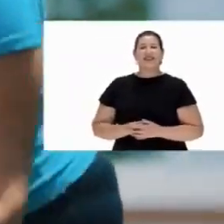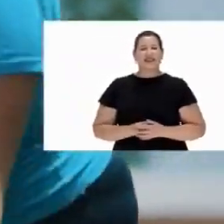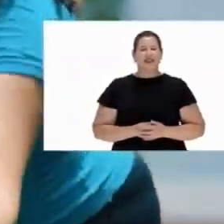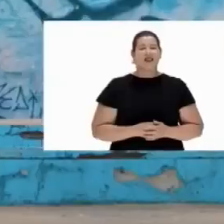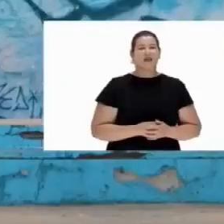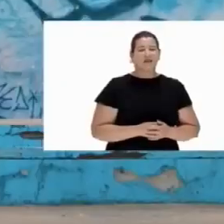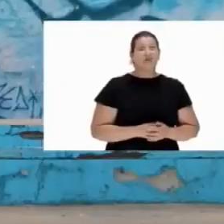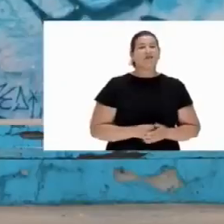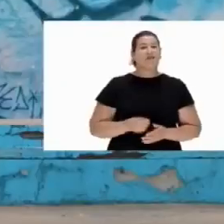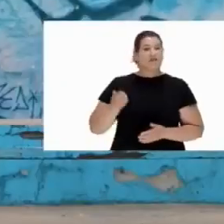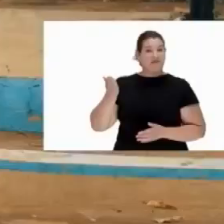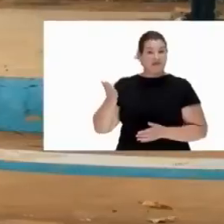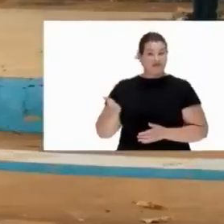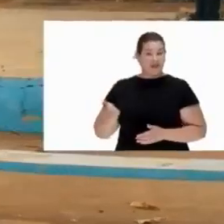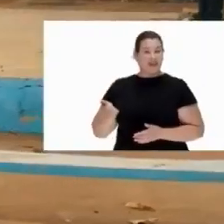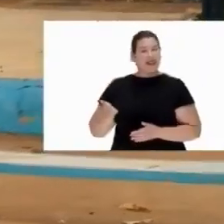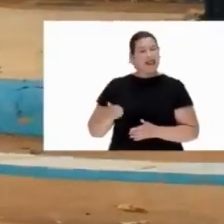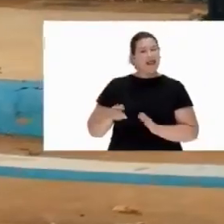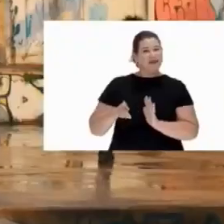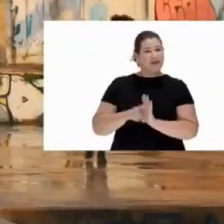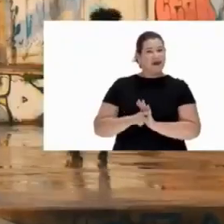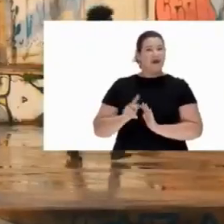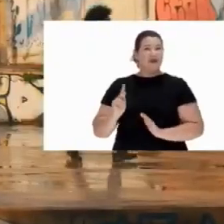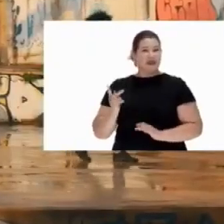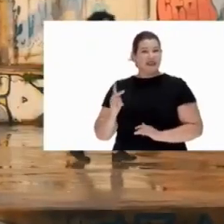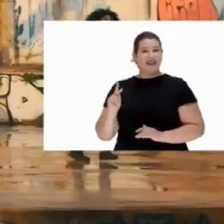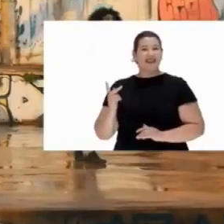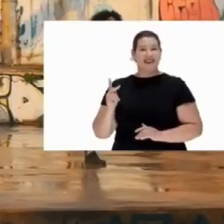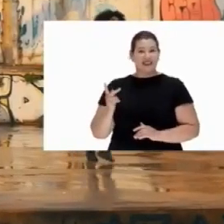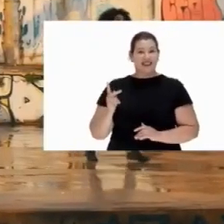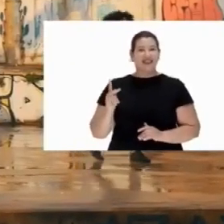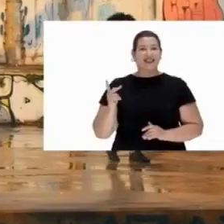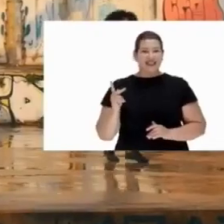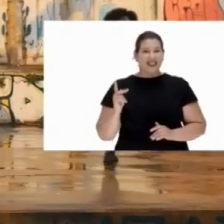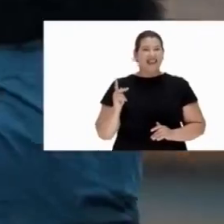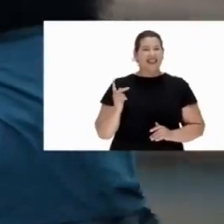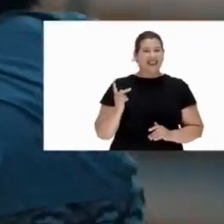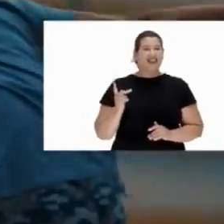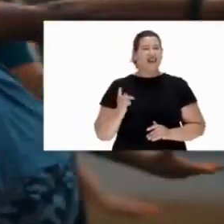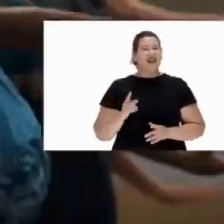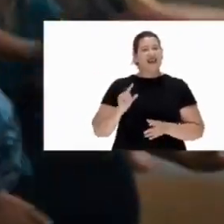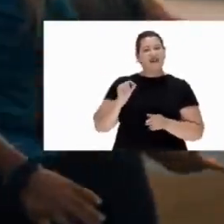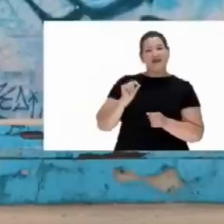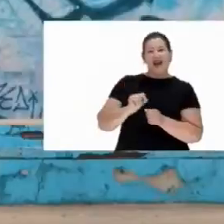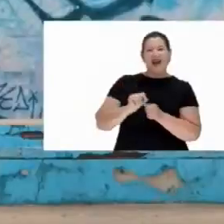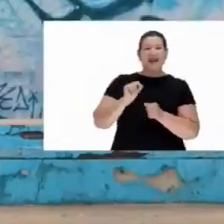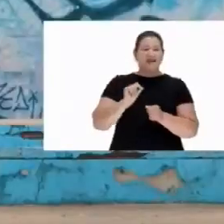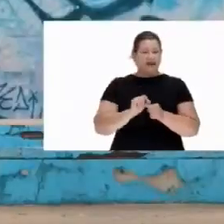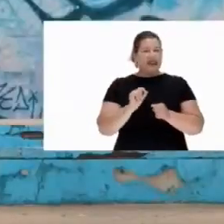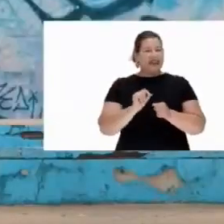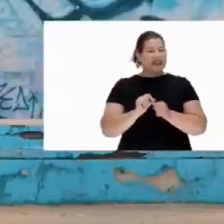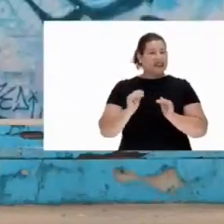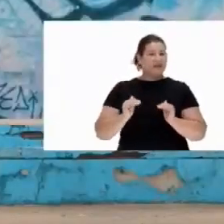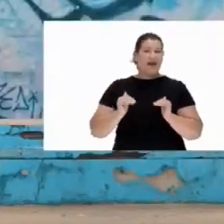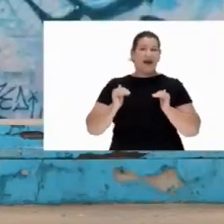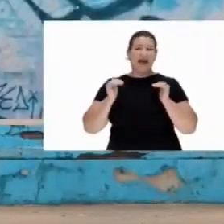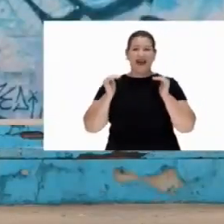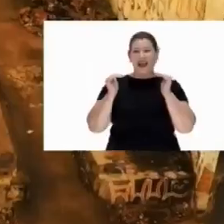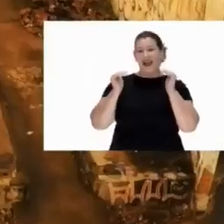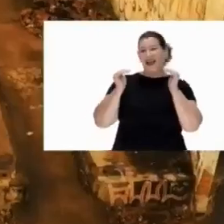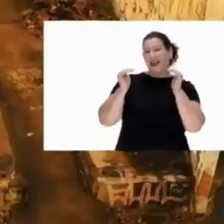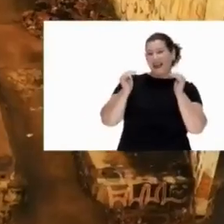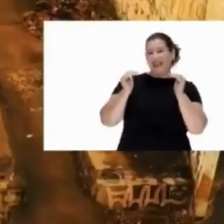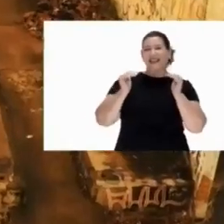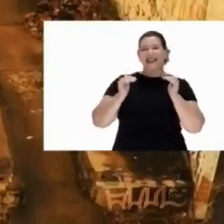Ele faz parte da história E vai fazer ainda mais